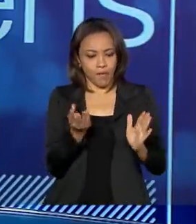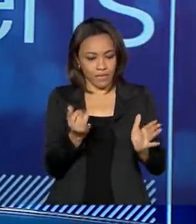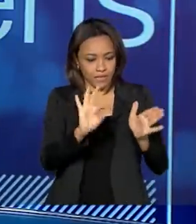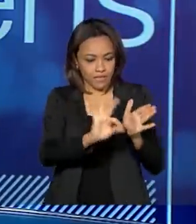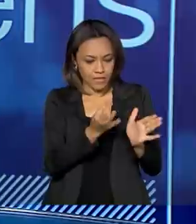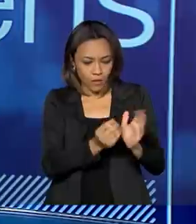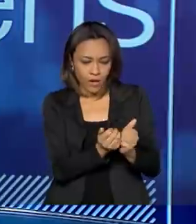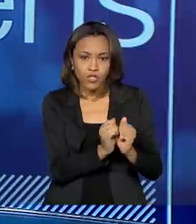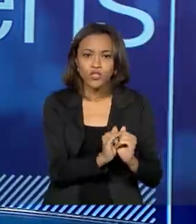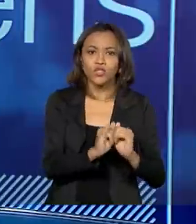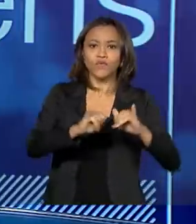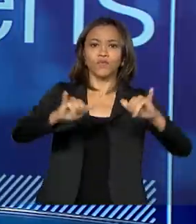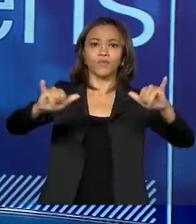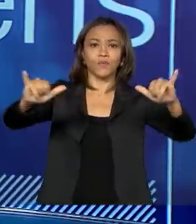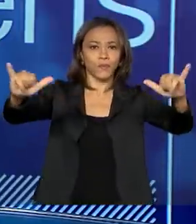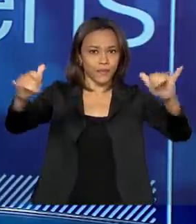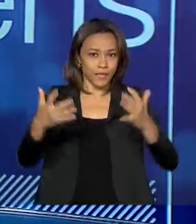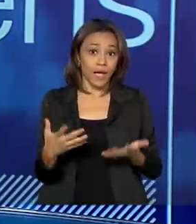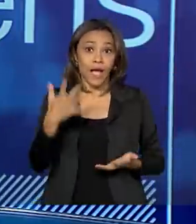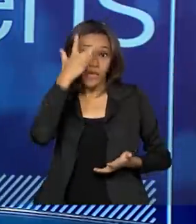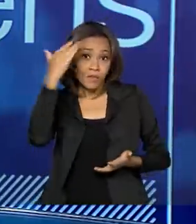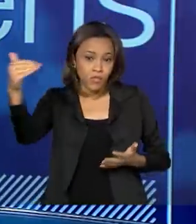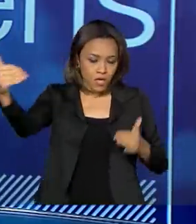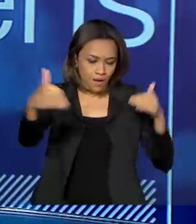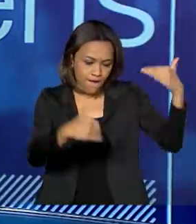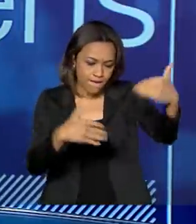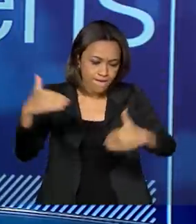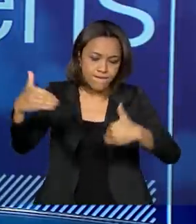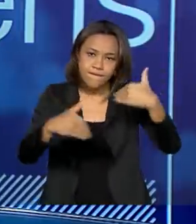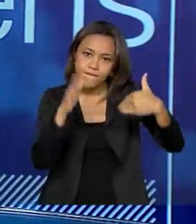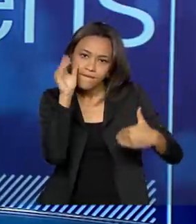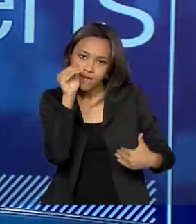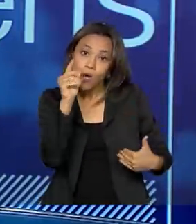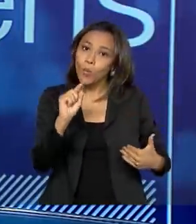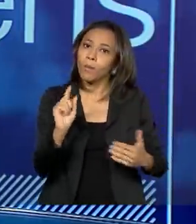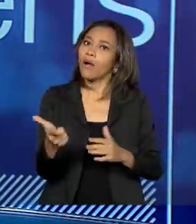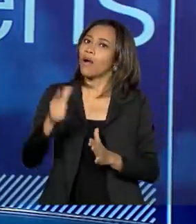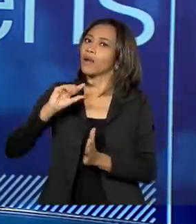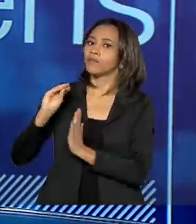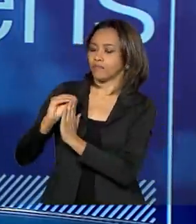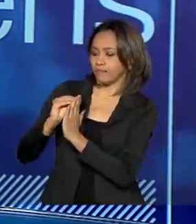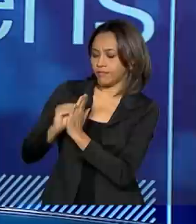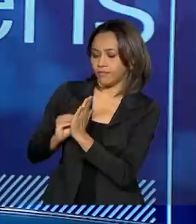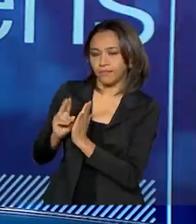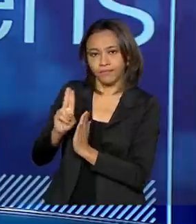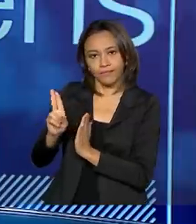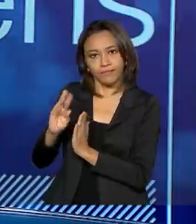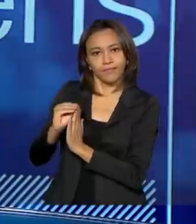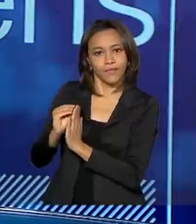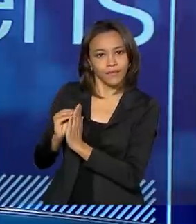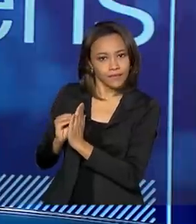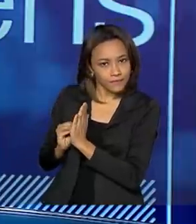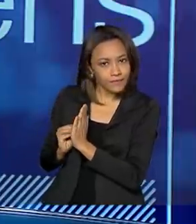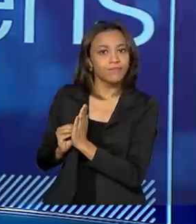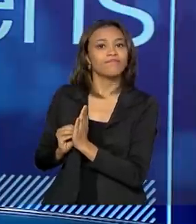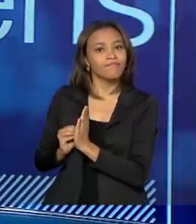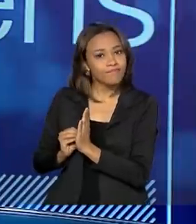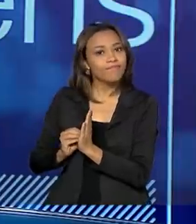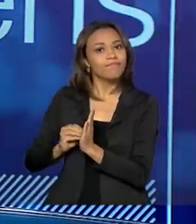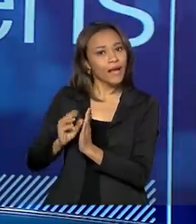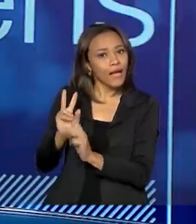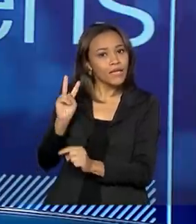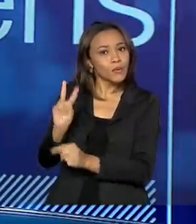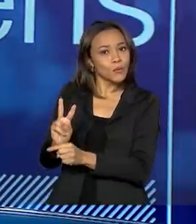publicação, a visitação ocorre com o agendamento, para poder preservar a questão das questões